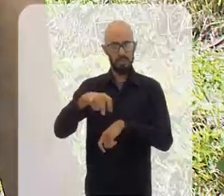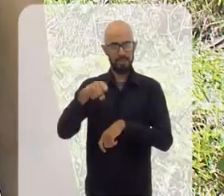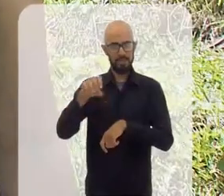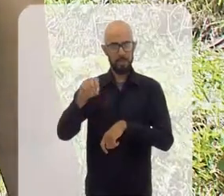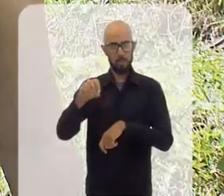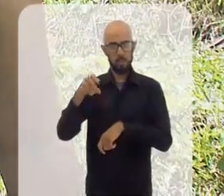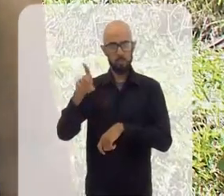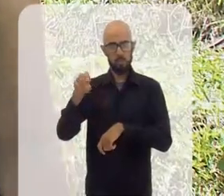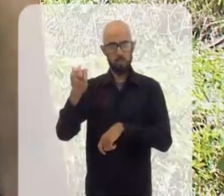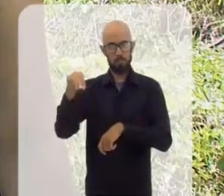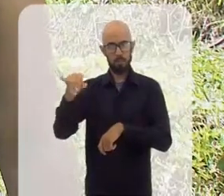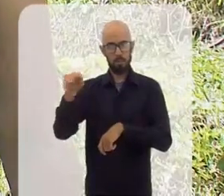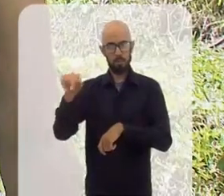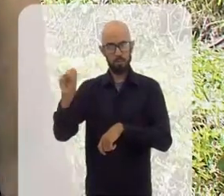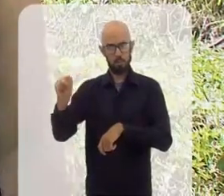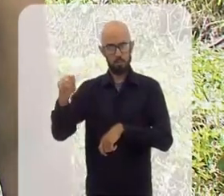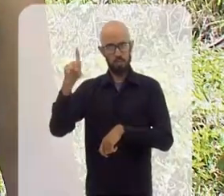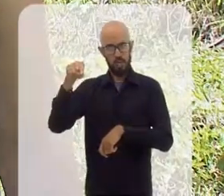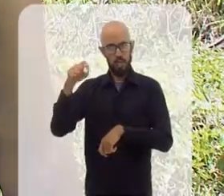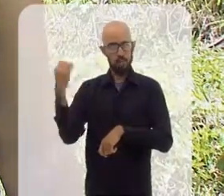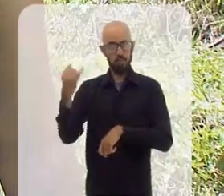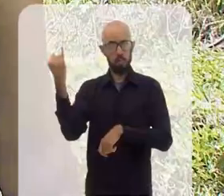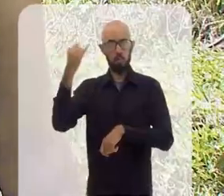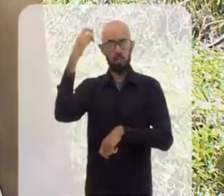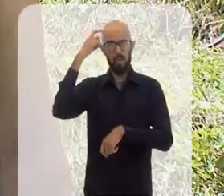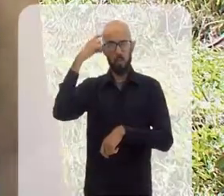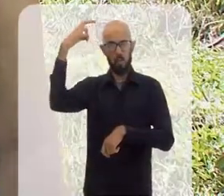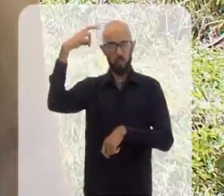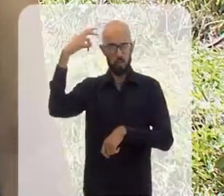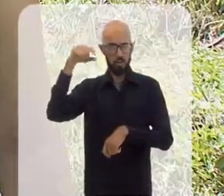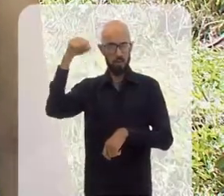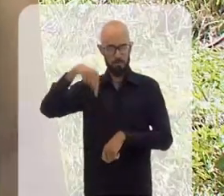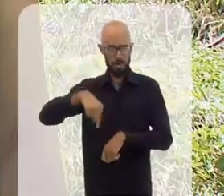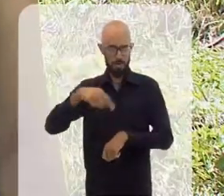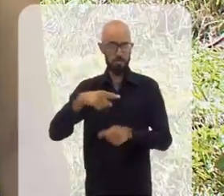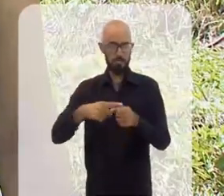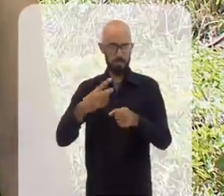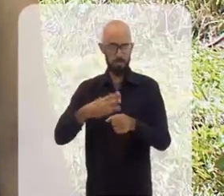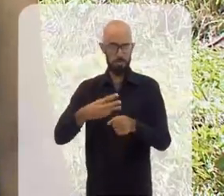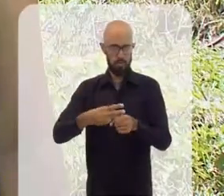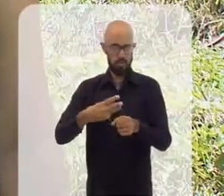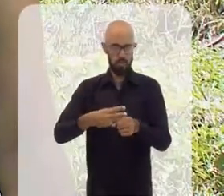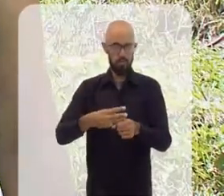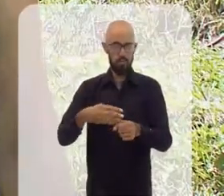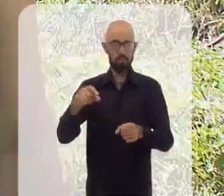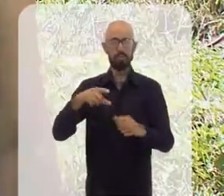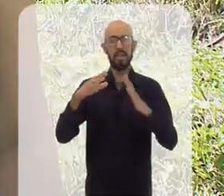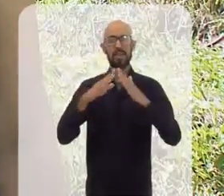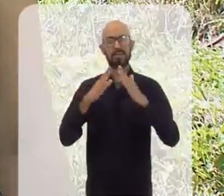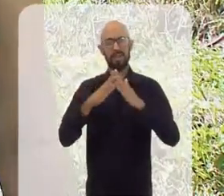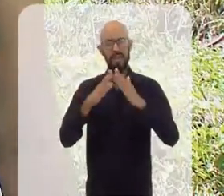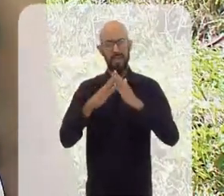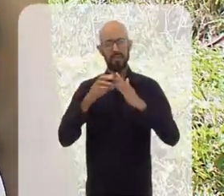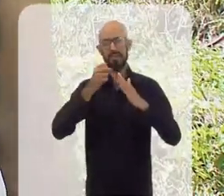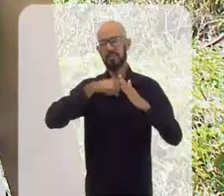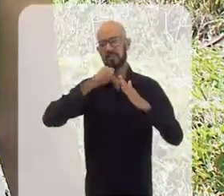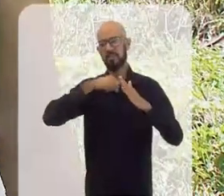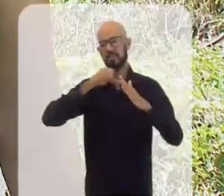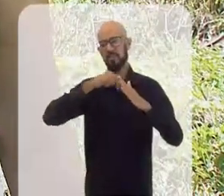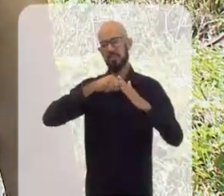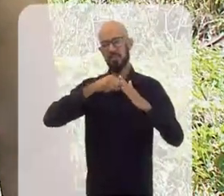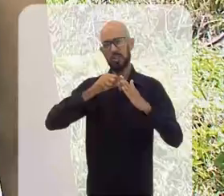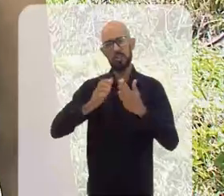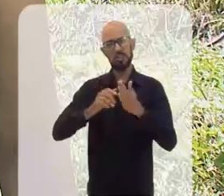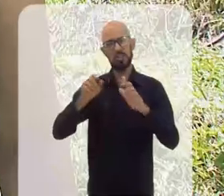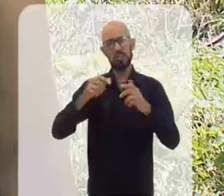São Domingos foi tombada porque tem importância cultural para a cidade de Itaperuna. A casa-sede, que segue as linhas coloniais das